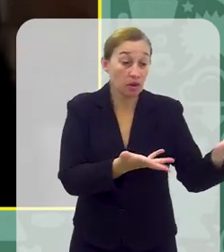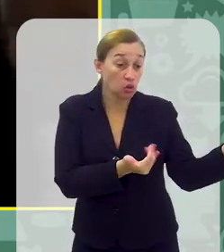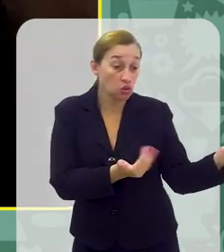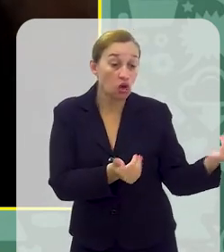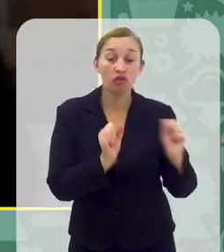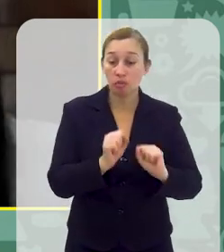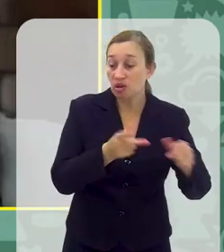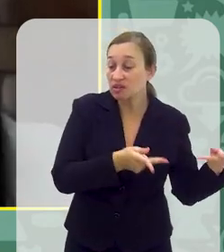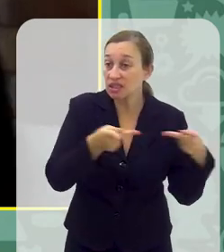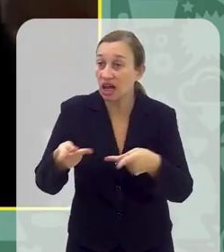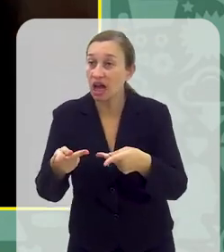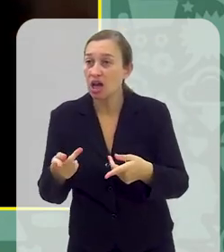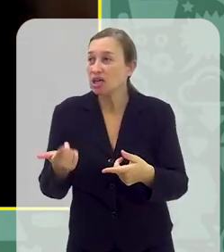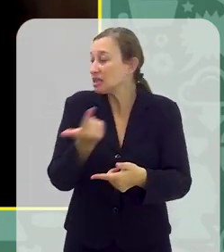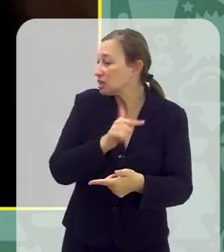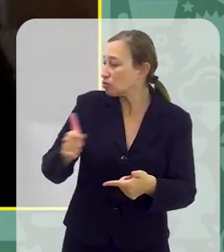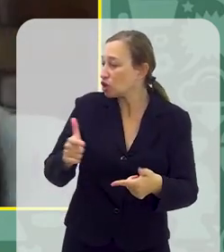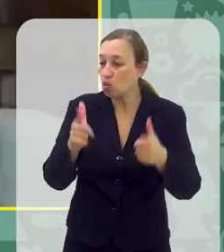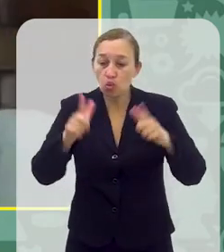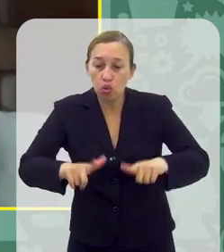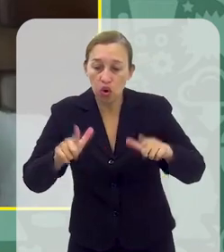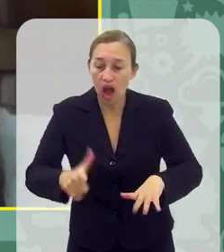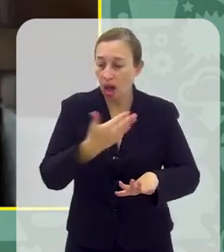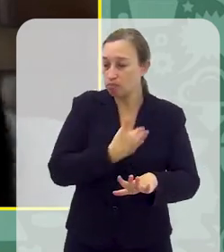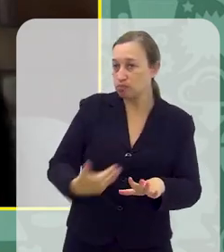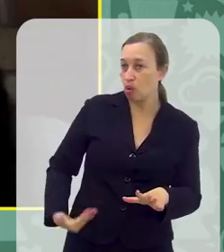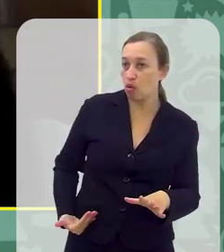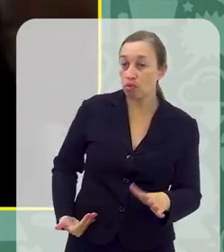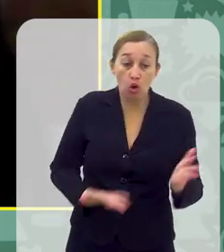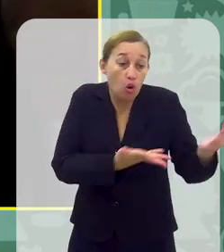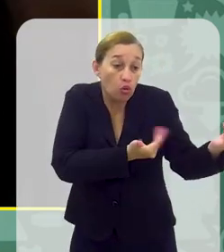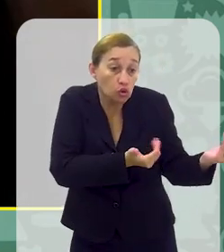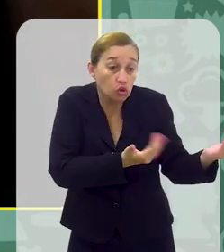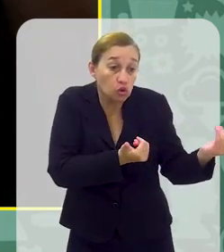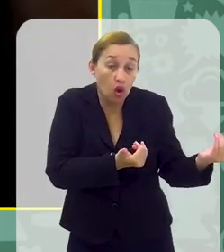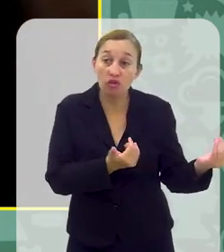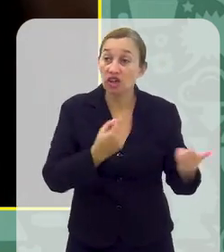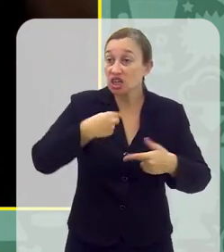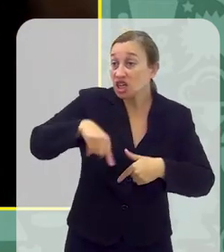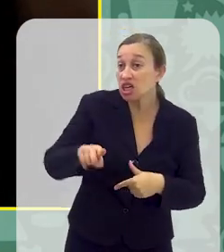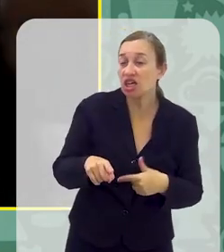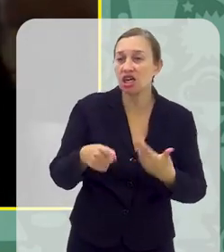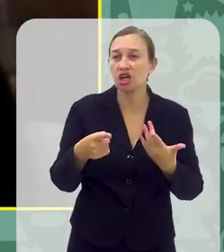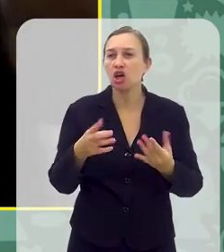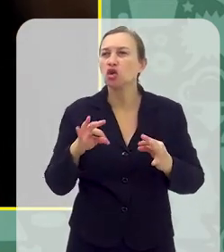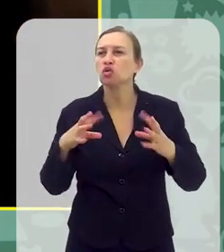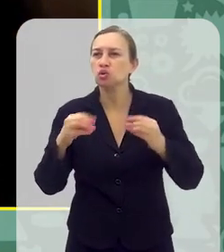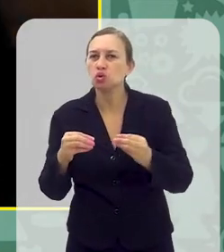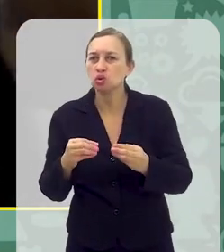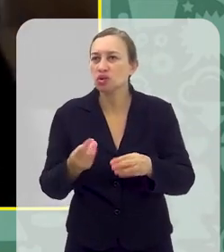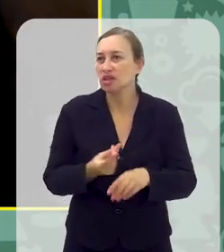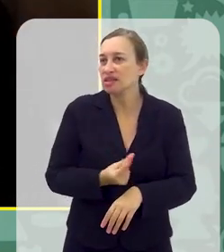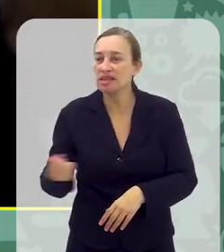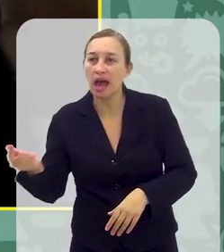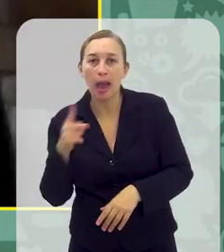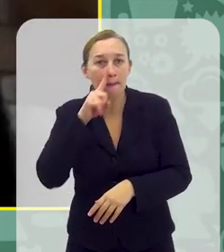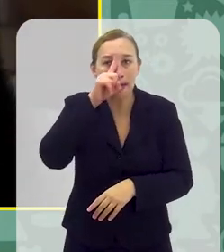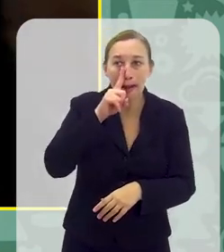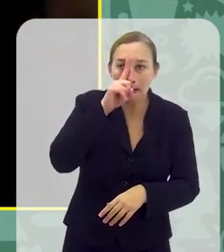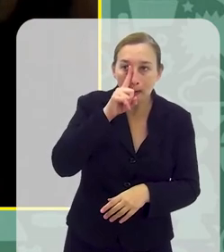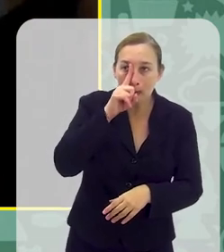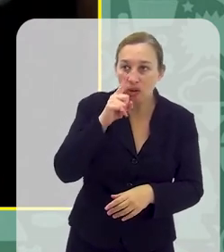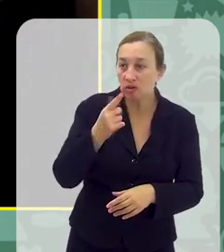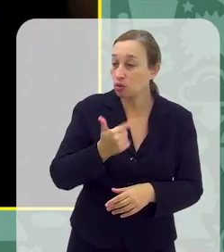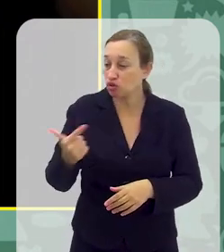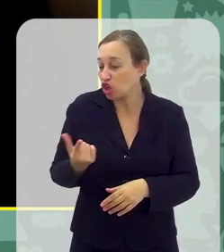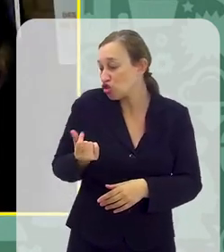jovens possam frequentar Porque se não tem um espaço público Não tem para onde esses jovens irem Porque tudo que saiu está perigoso